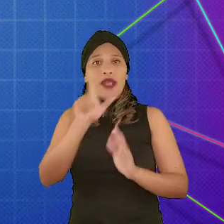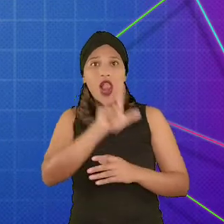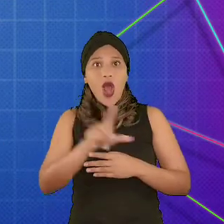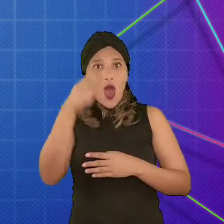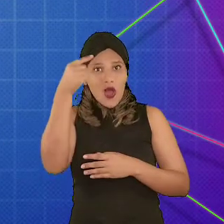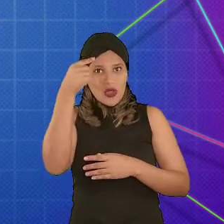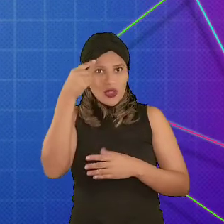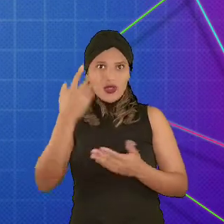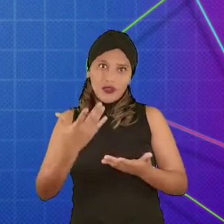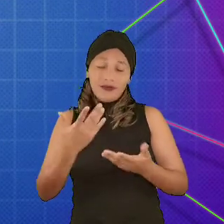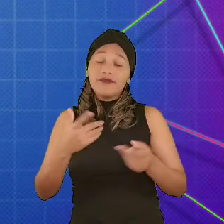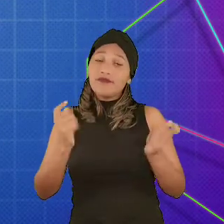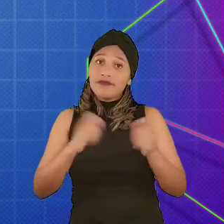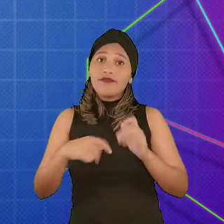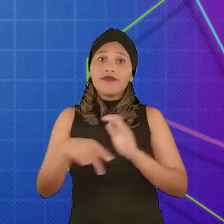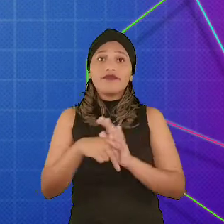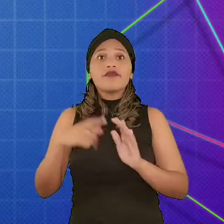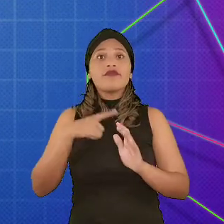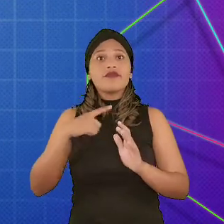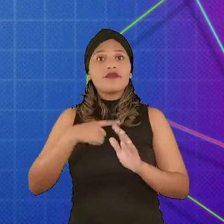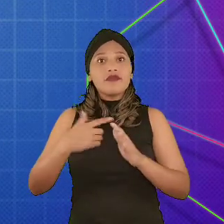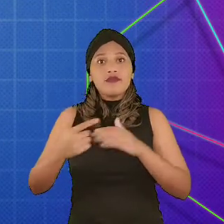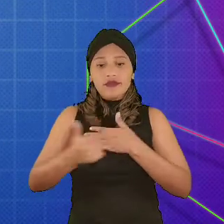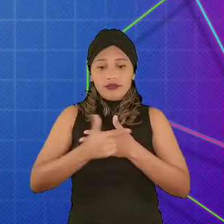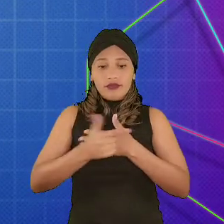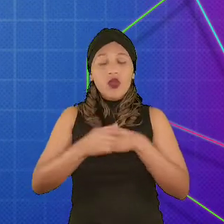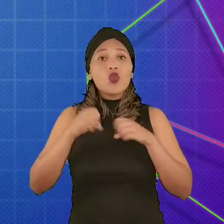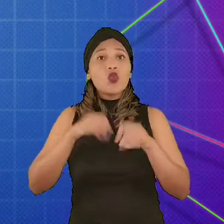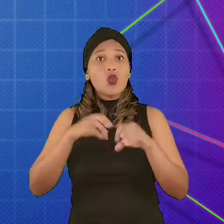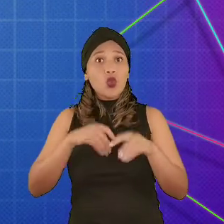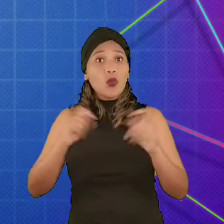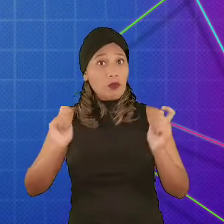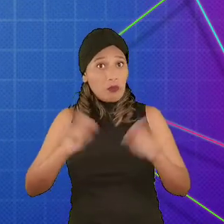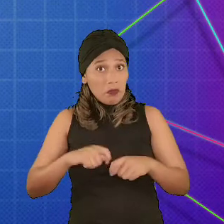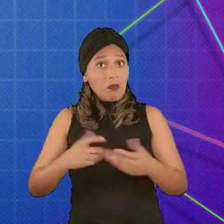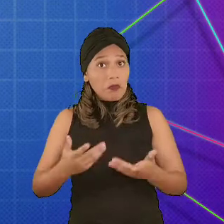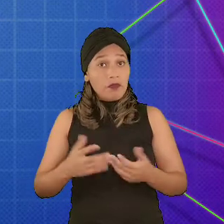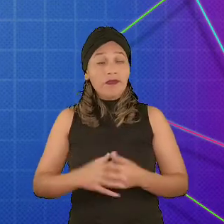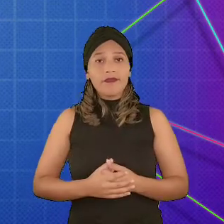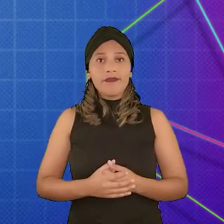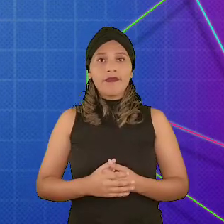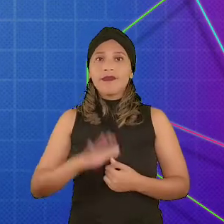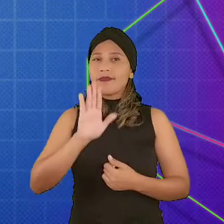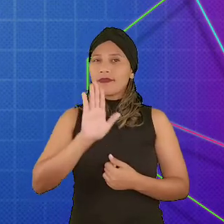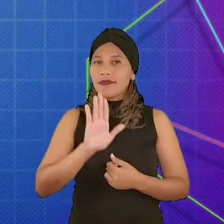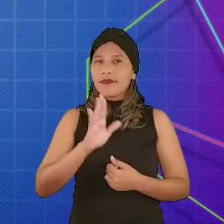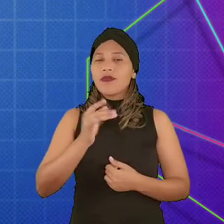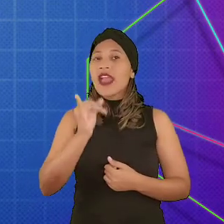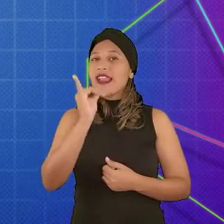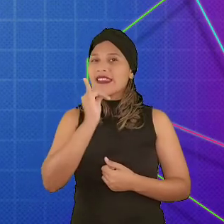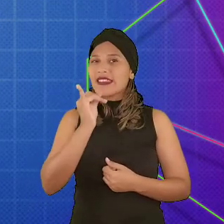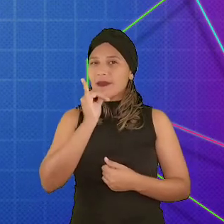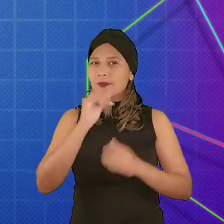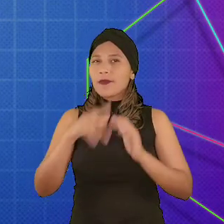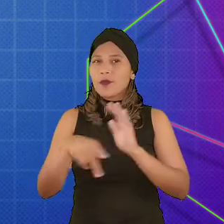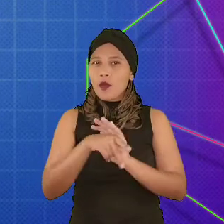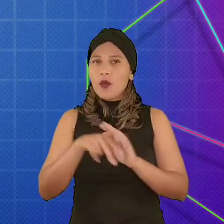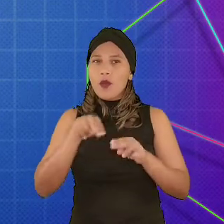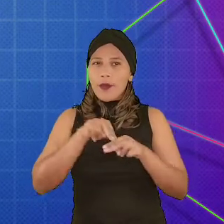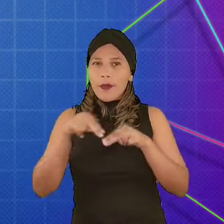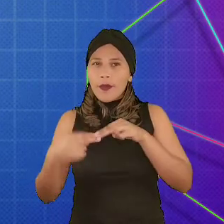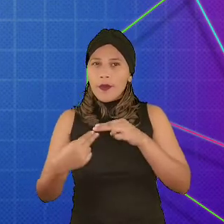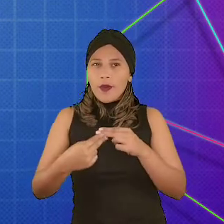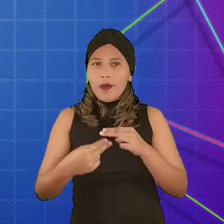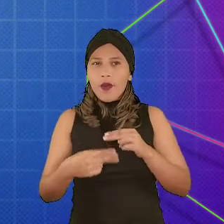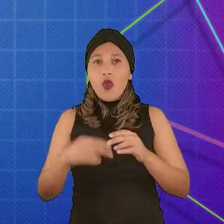vocês devem pensar que os puzzles também podem ter um papel educativo nos seus jogos. Agora, um exemplo de puzzle em um